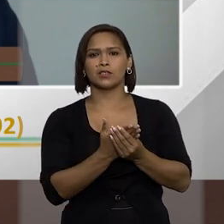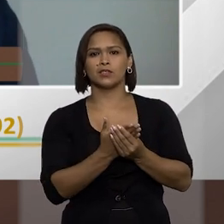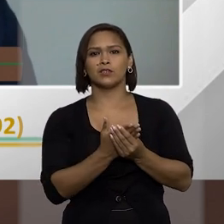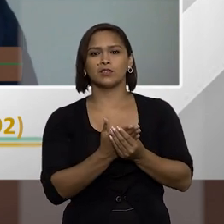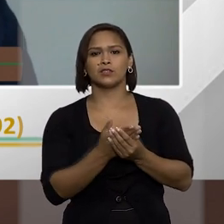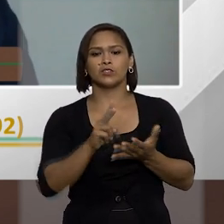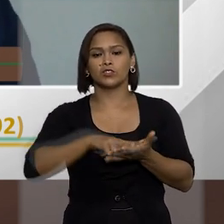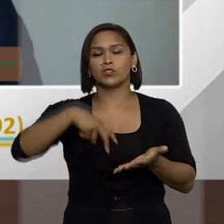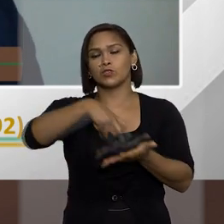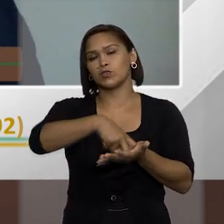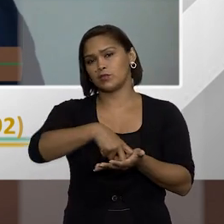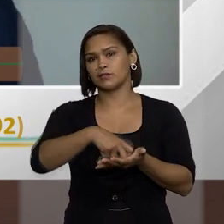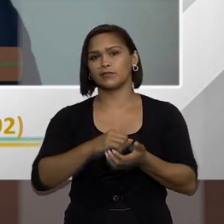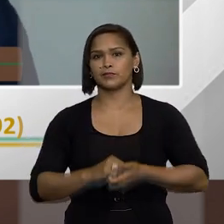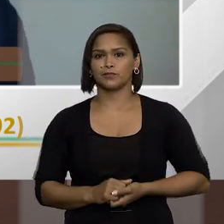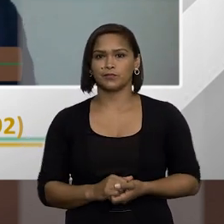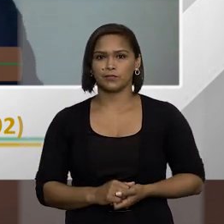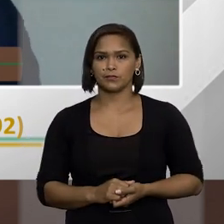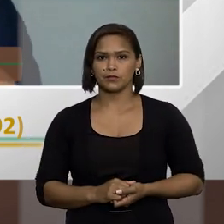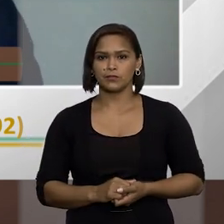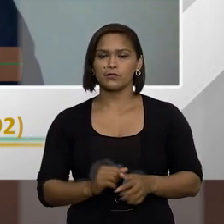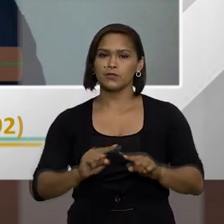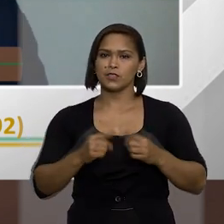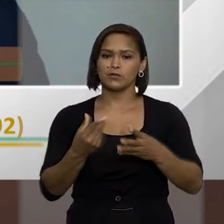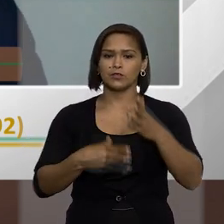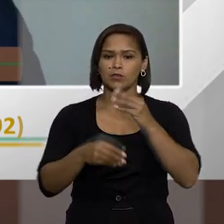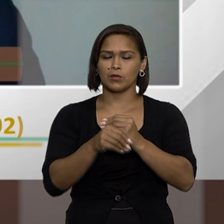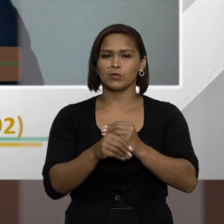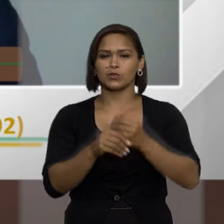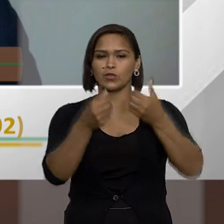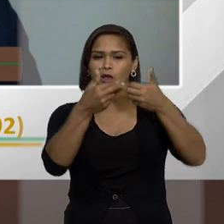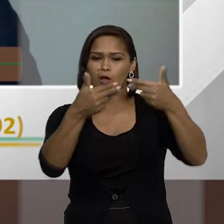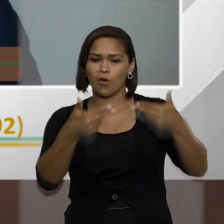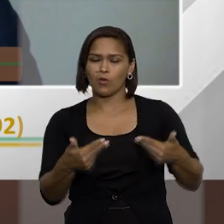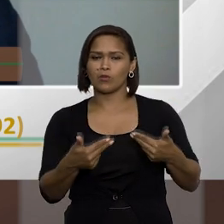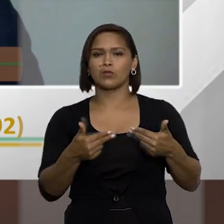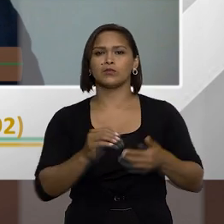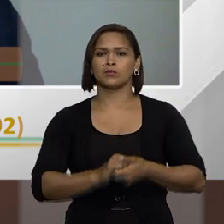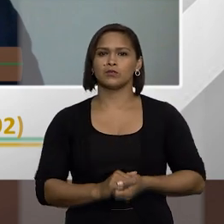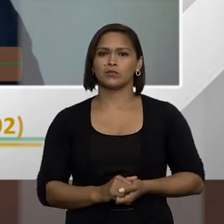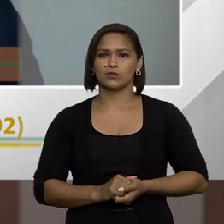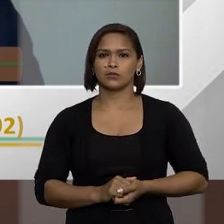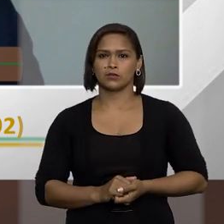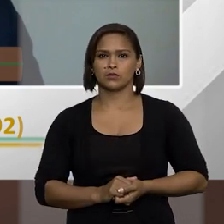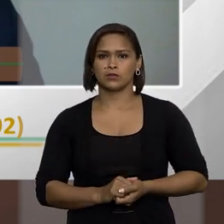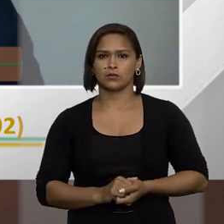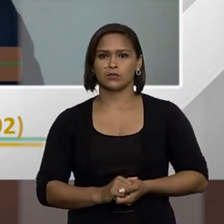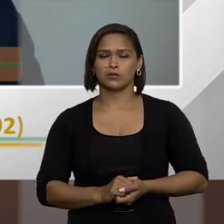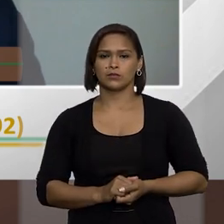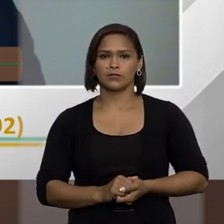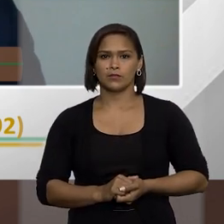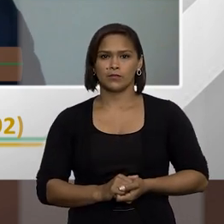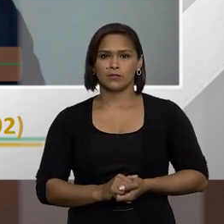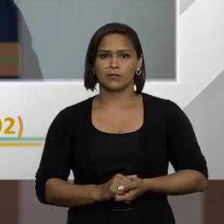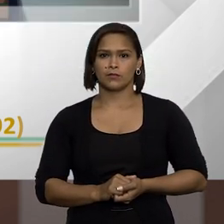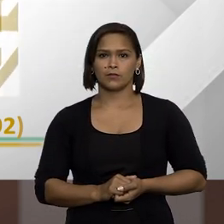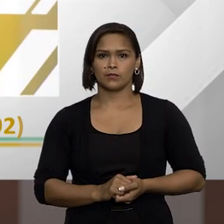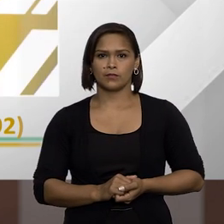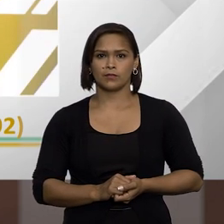do campo penal então apenas para pontuar algumas poucas considerações chave